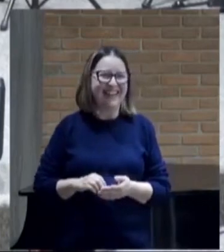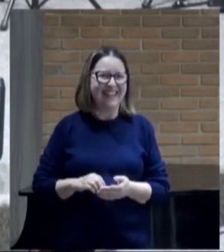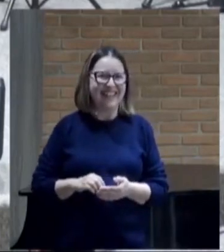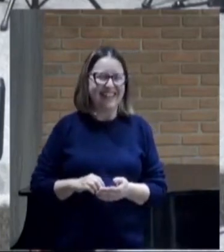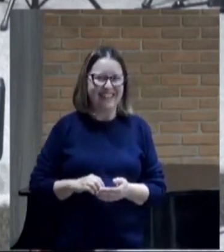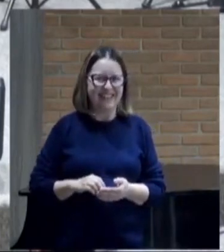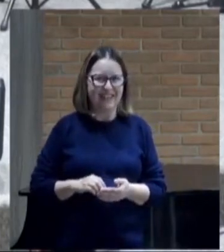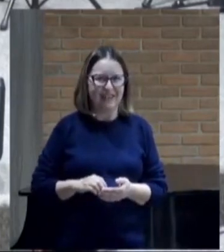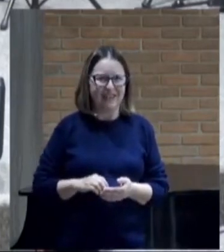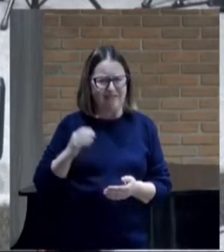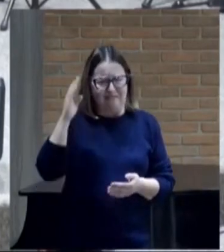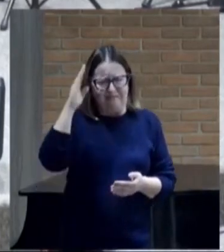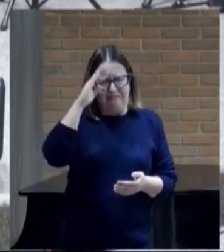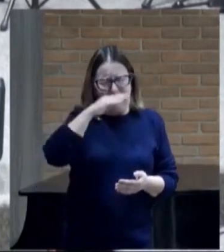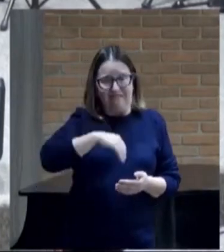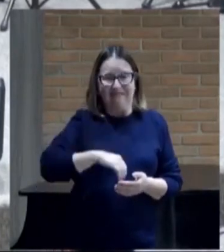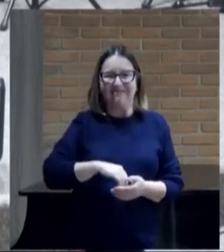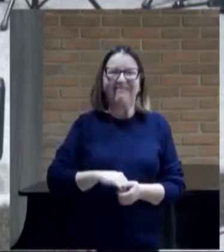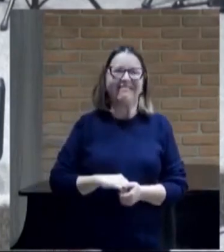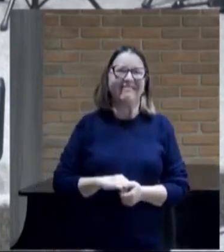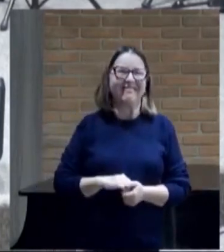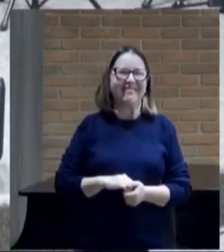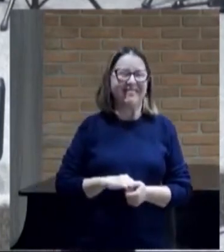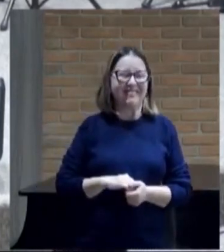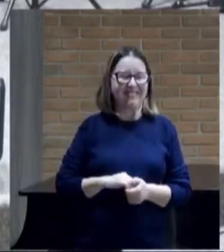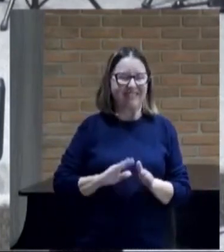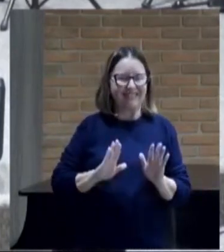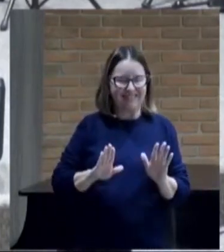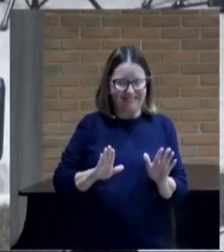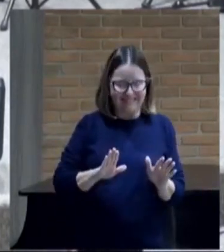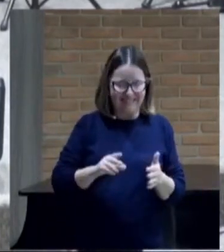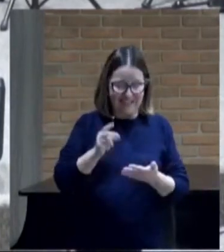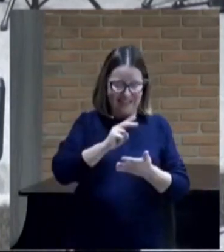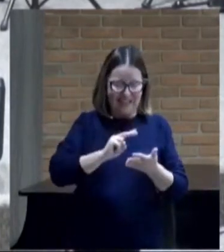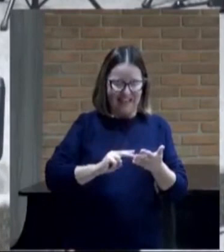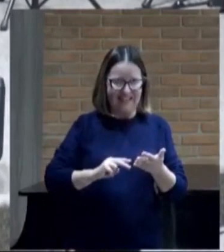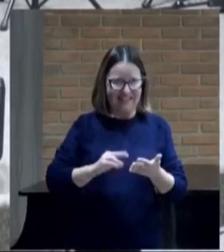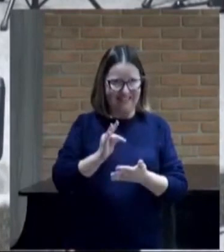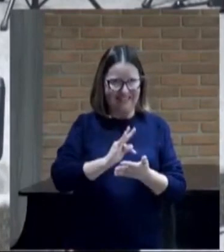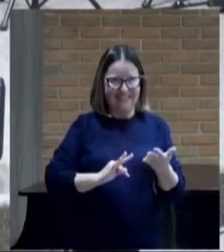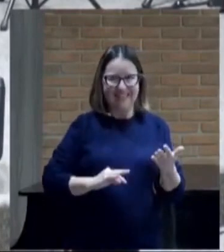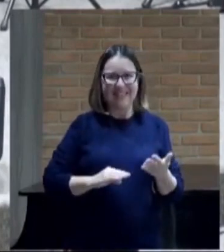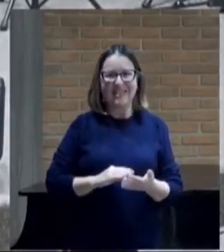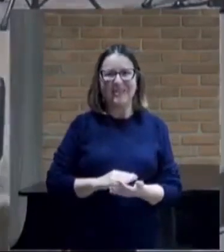bicho era, era terrível. Então, vamos dar uma lida aqui no texto.